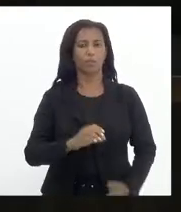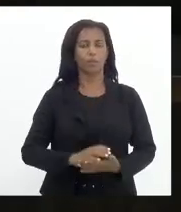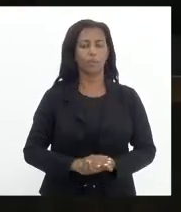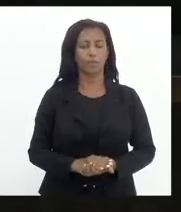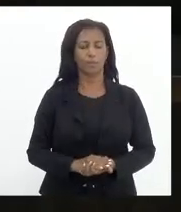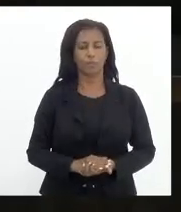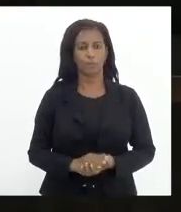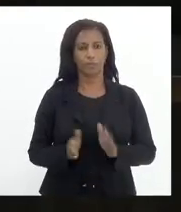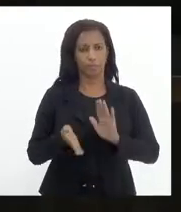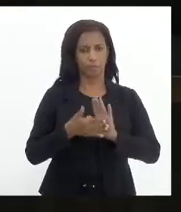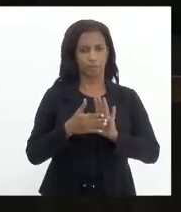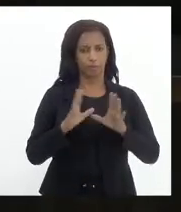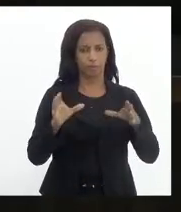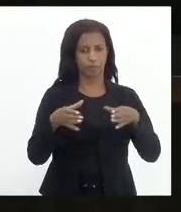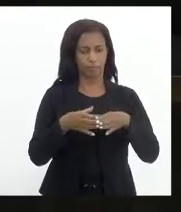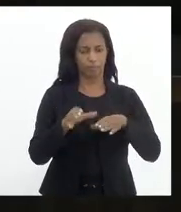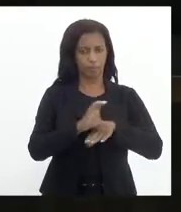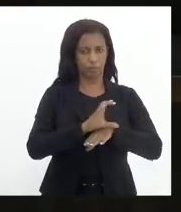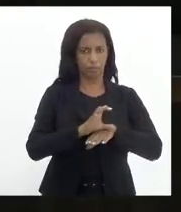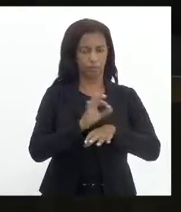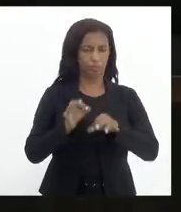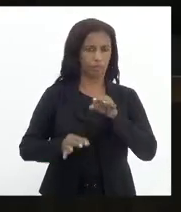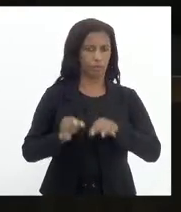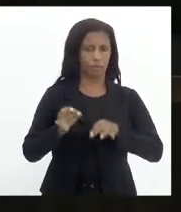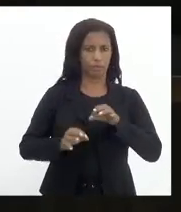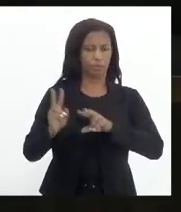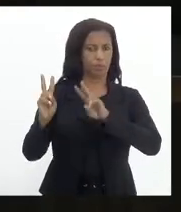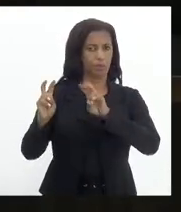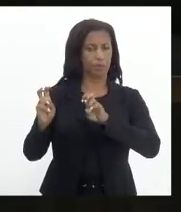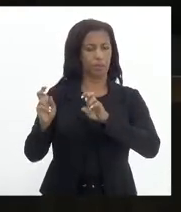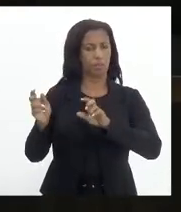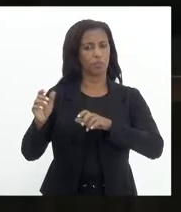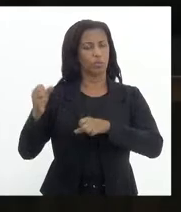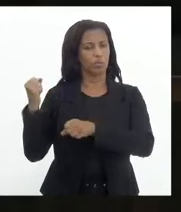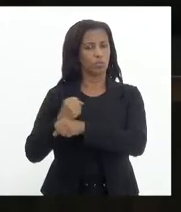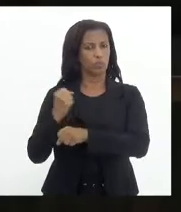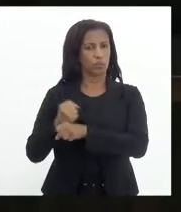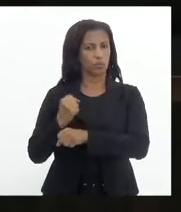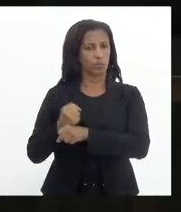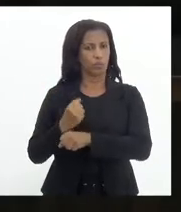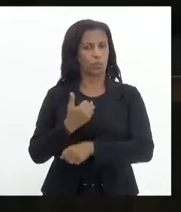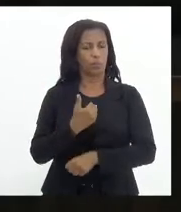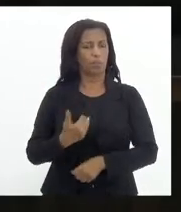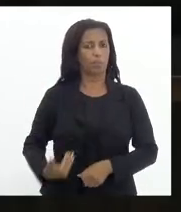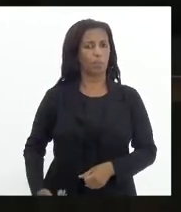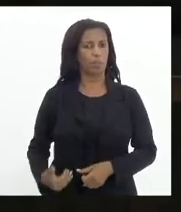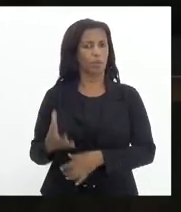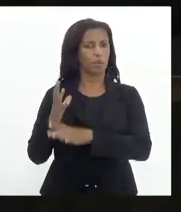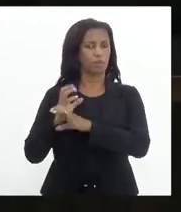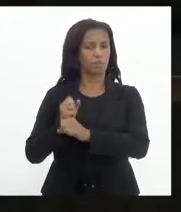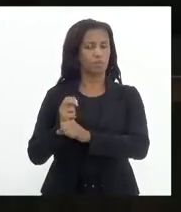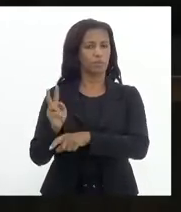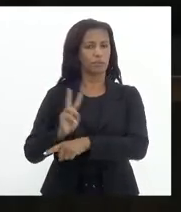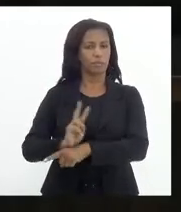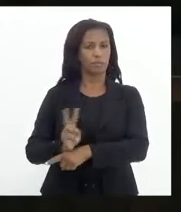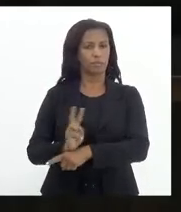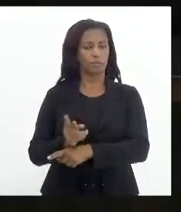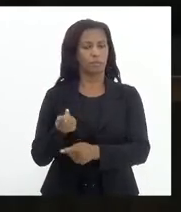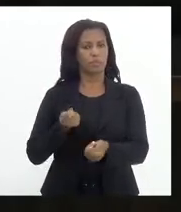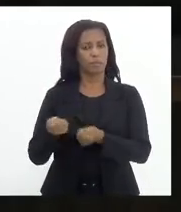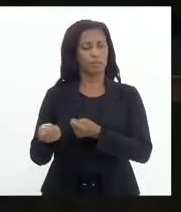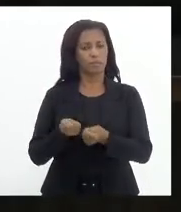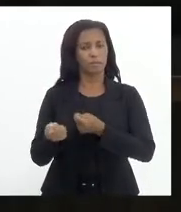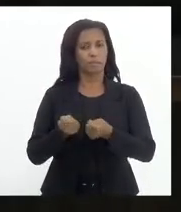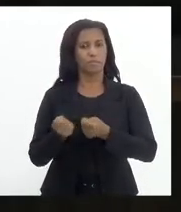Penedendo de pareceres das Comissões de Constituição e Justiça de Assuntos Municipais e Desenvolvimento Regional de obras públicas e de orçamento, finanças, fiscalização financeira e